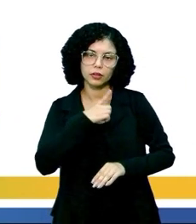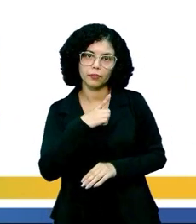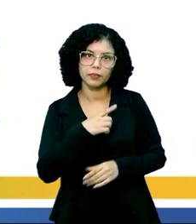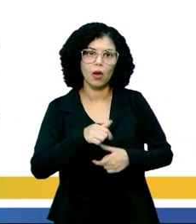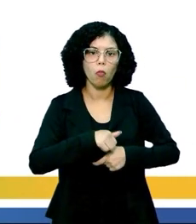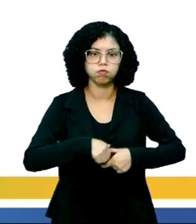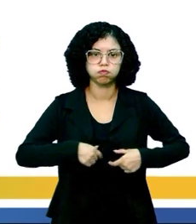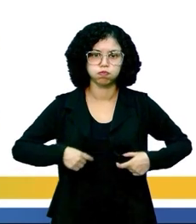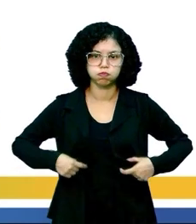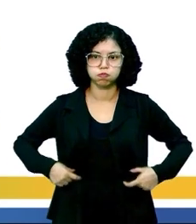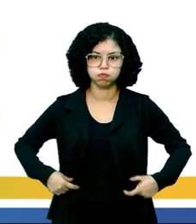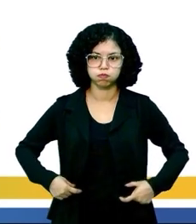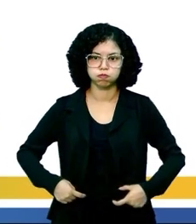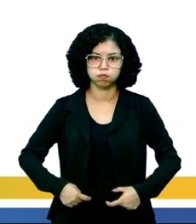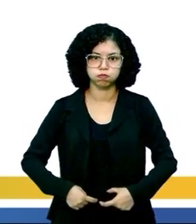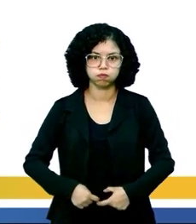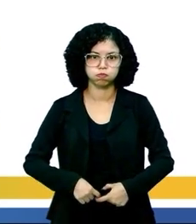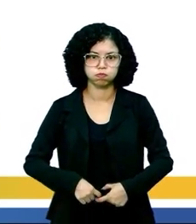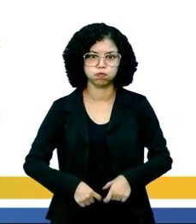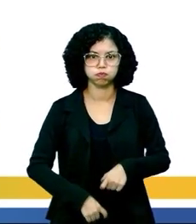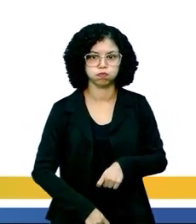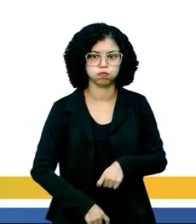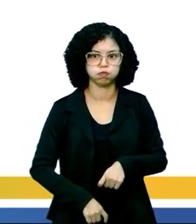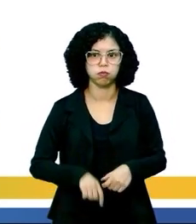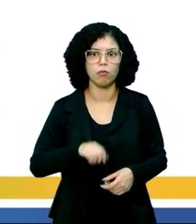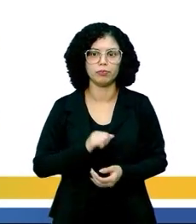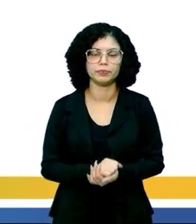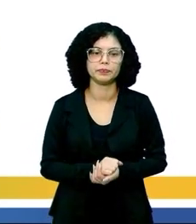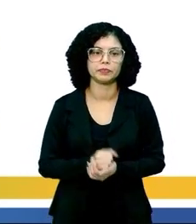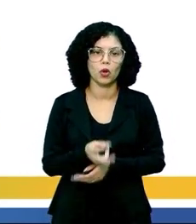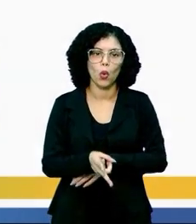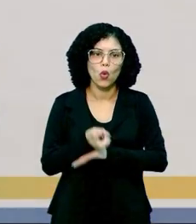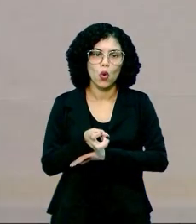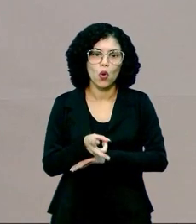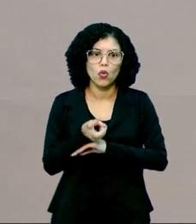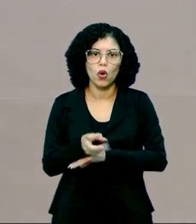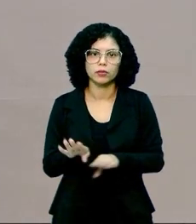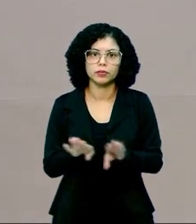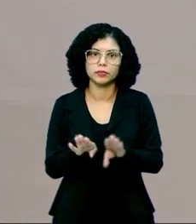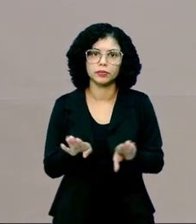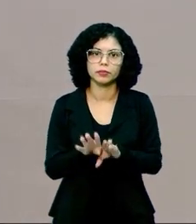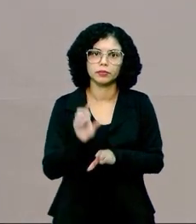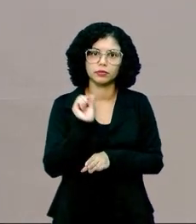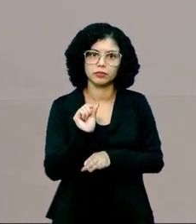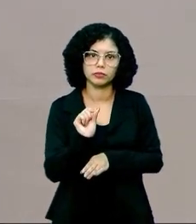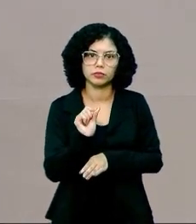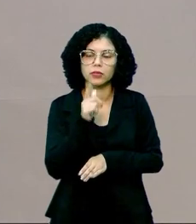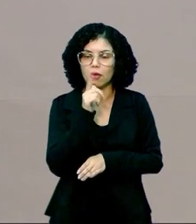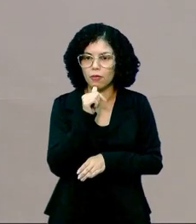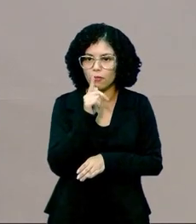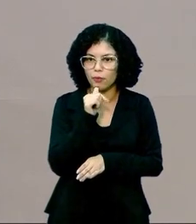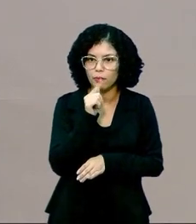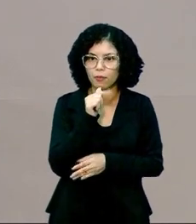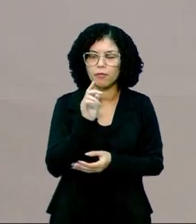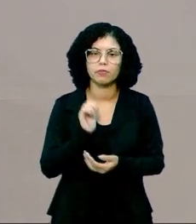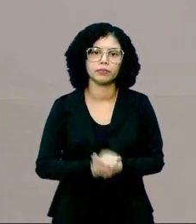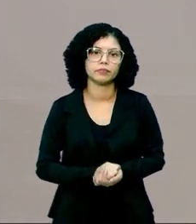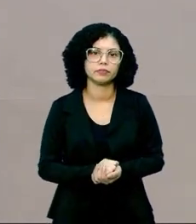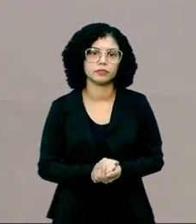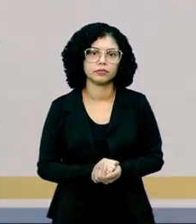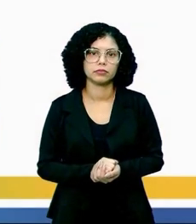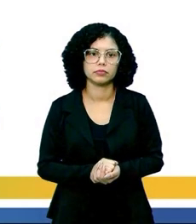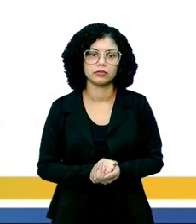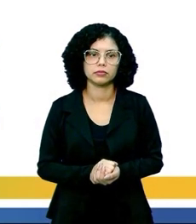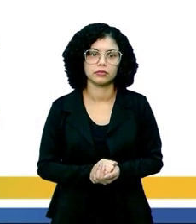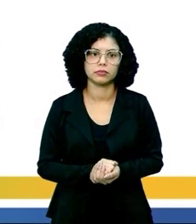o intestino grosso, né, que é a absorção, reabsorção de água aí, tá, para